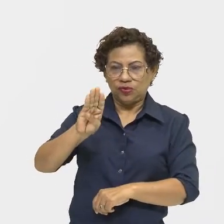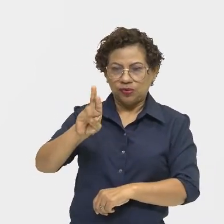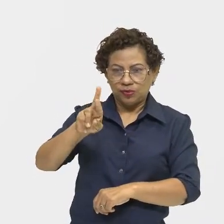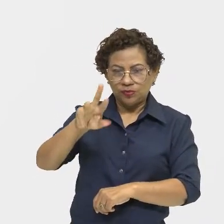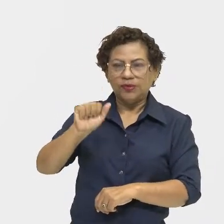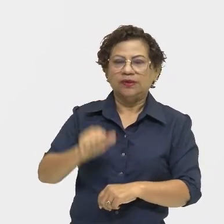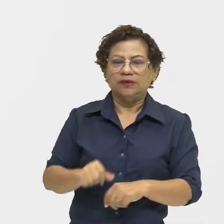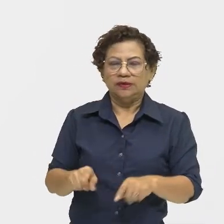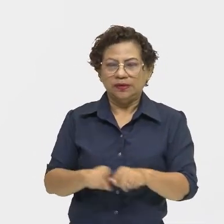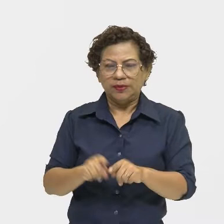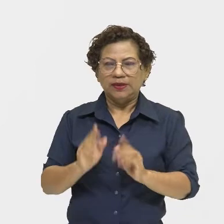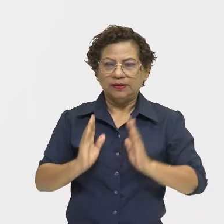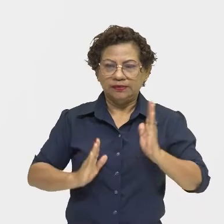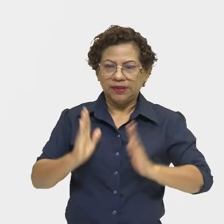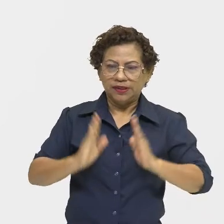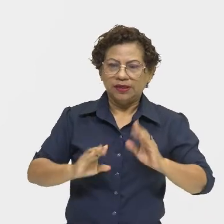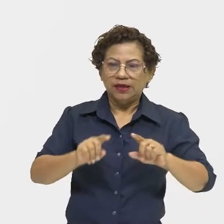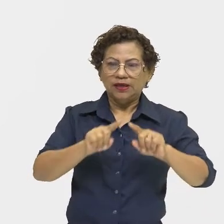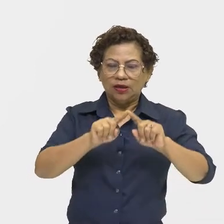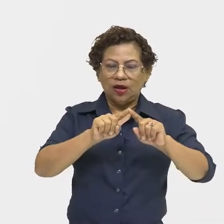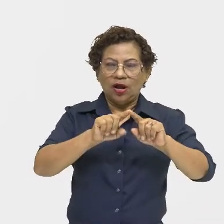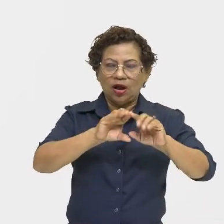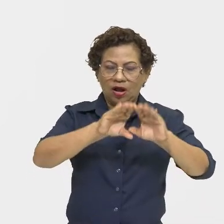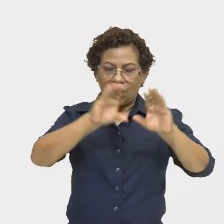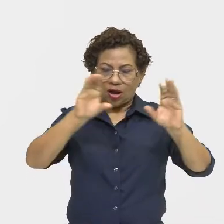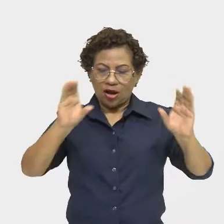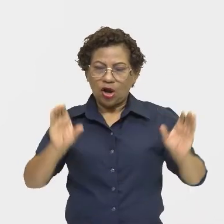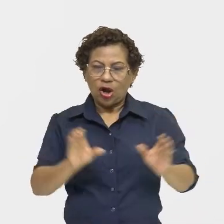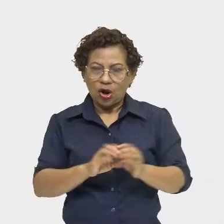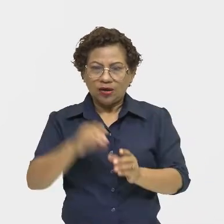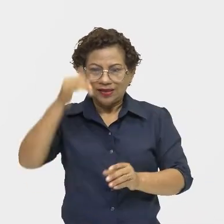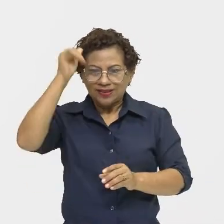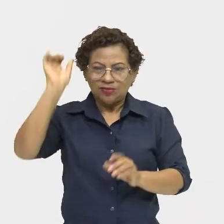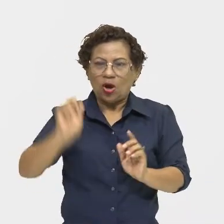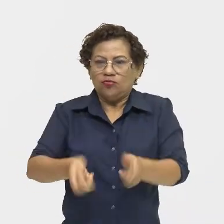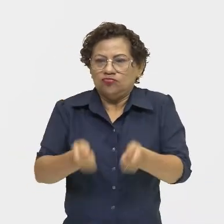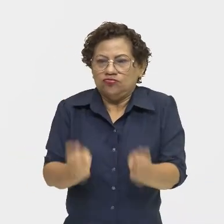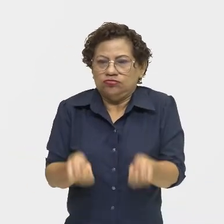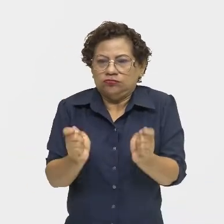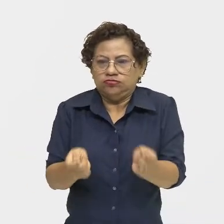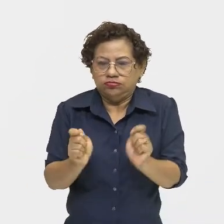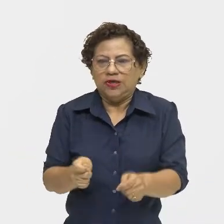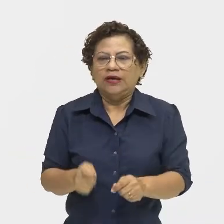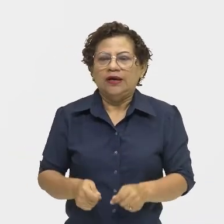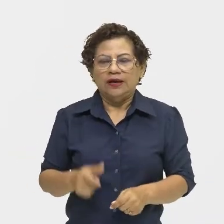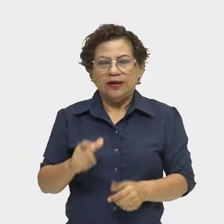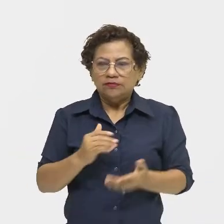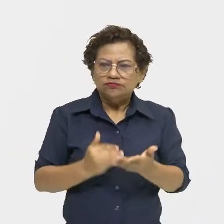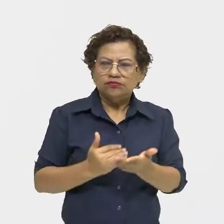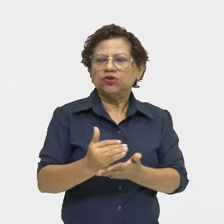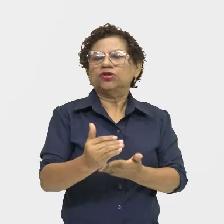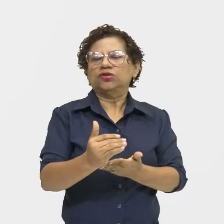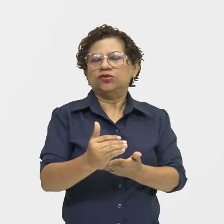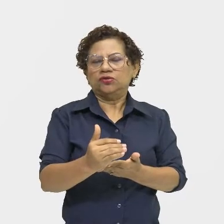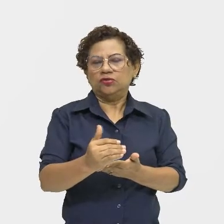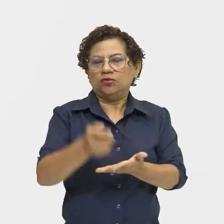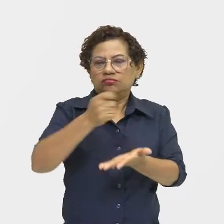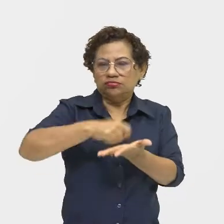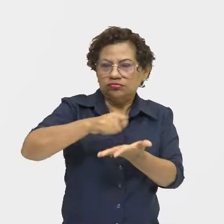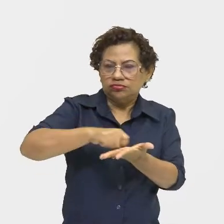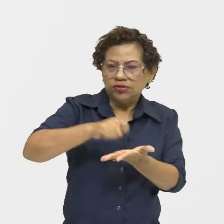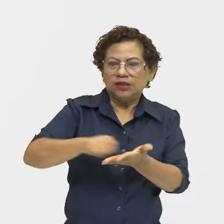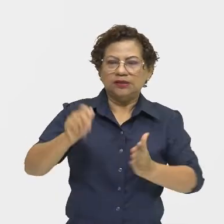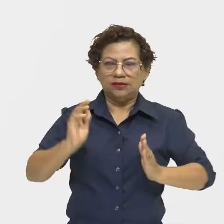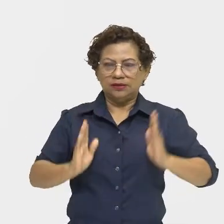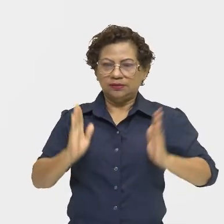roda, o arado, de bois, e aparecem os primeiros registros da escrita. Então aí, nesse período